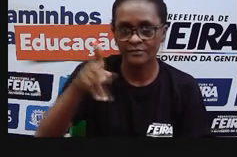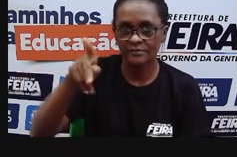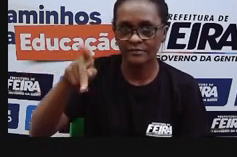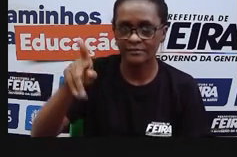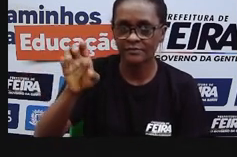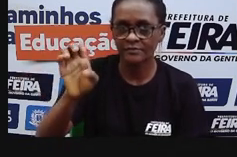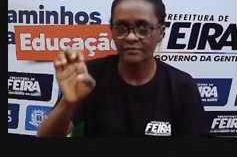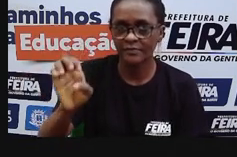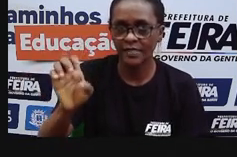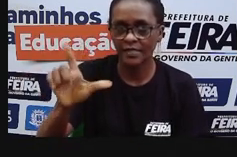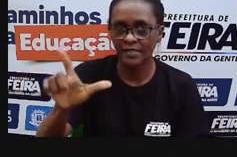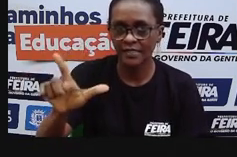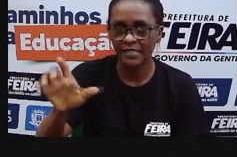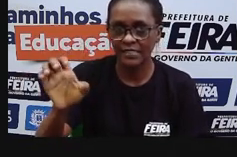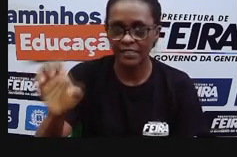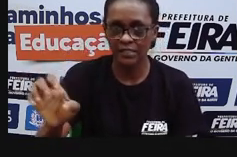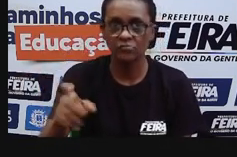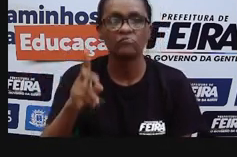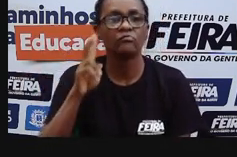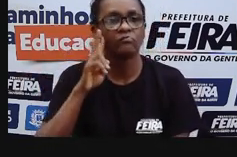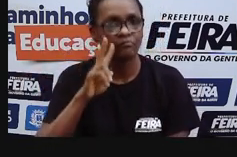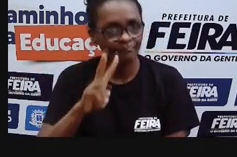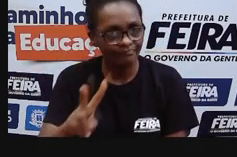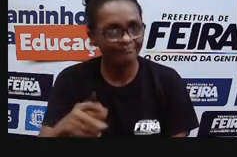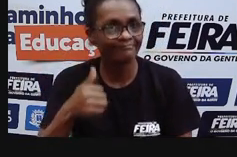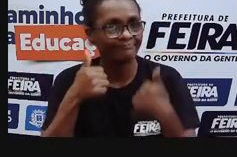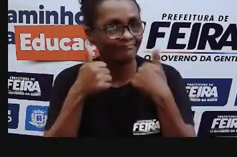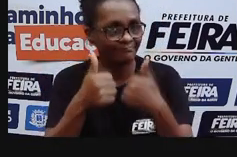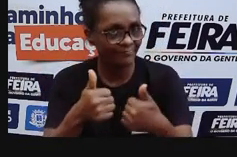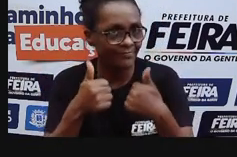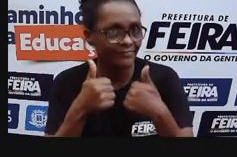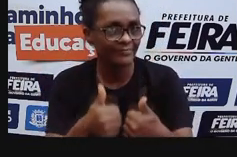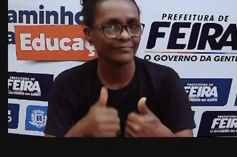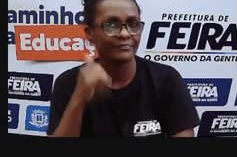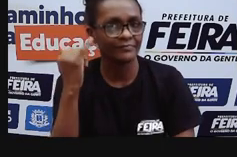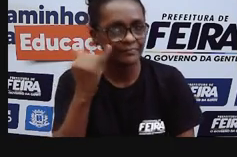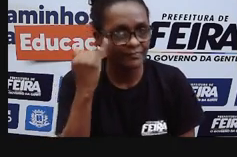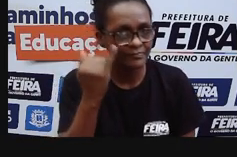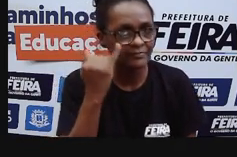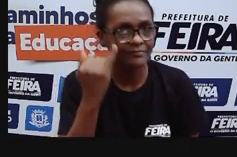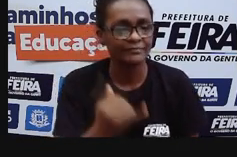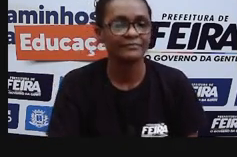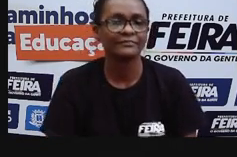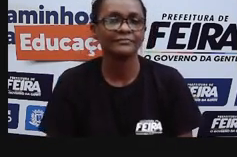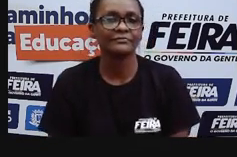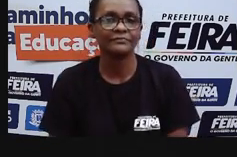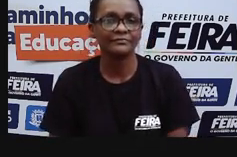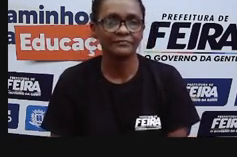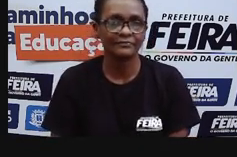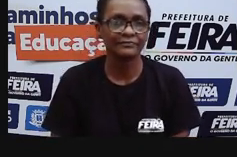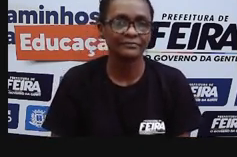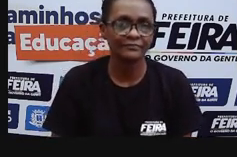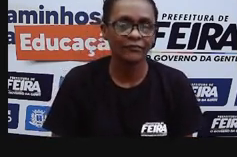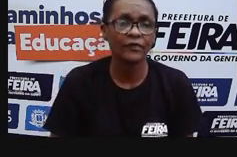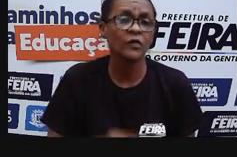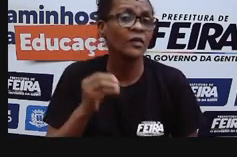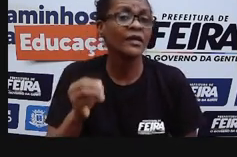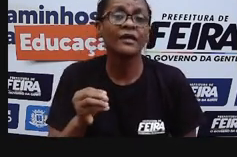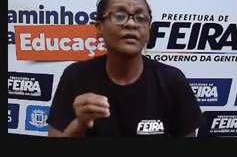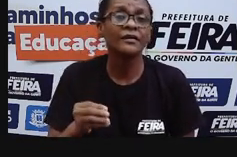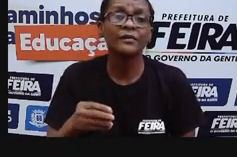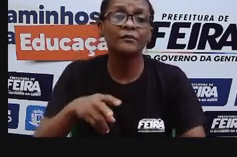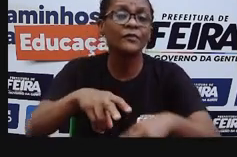tipo de tecido, outro tipo de conjunto de células. E o que o Pró está mostrando para vocês? Uma função, né?